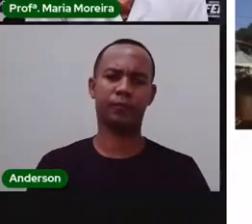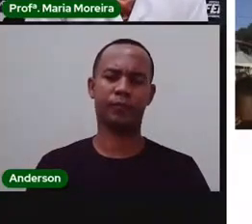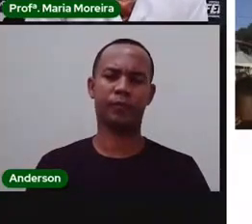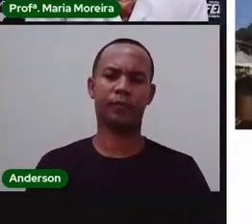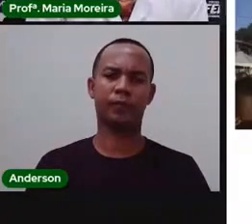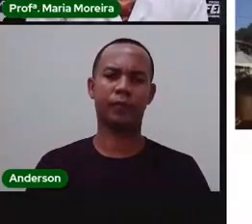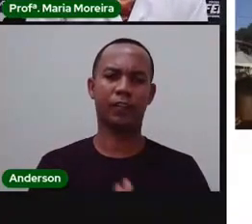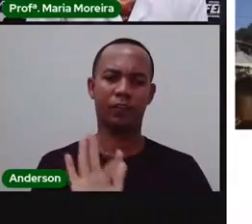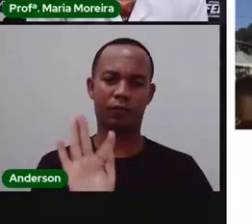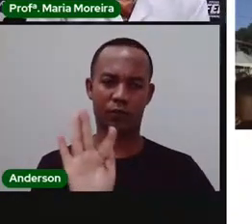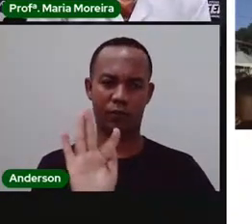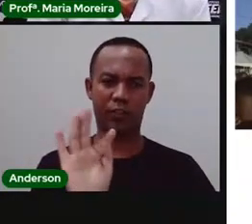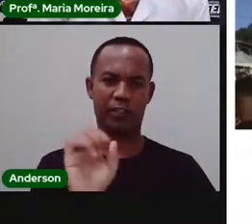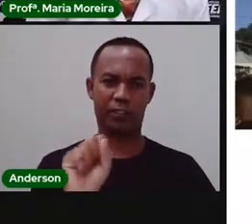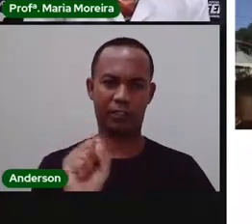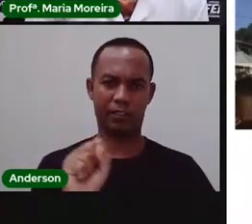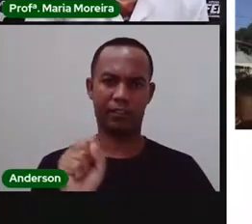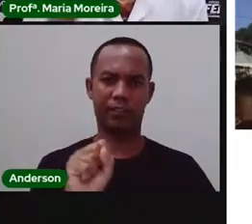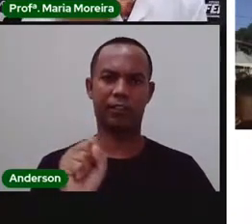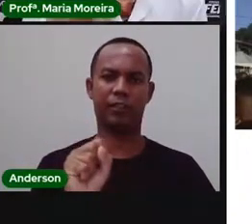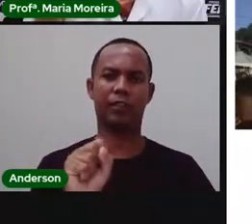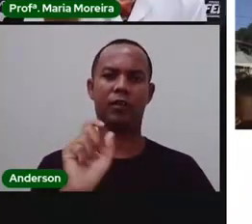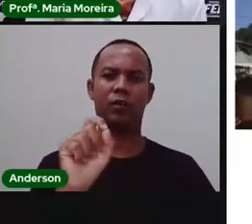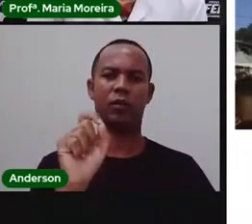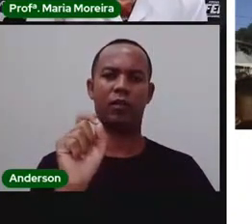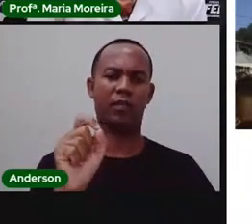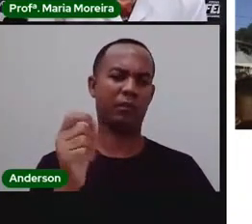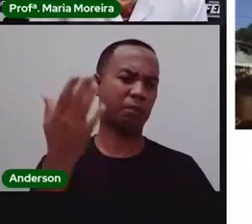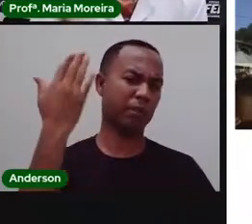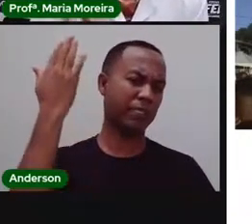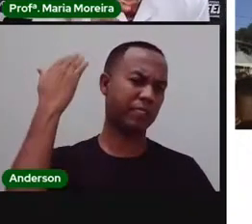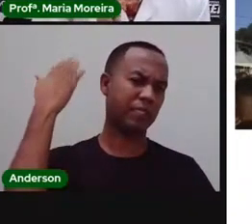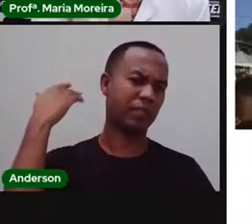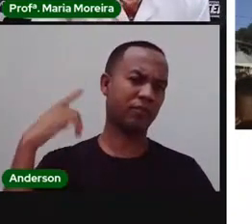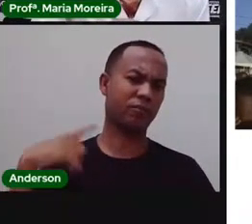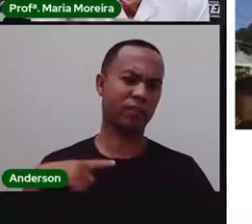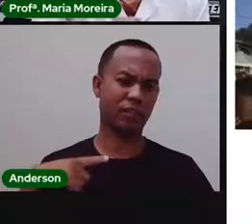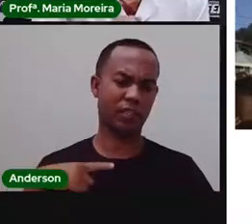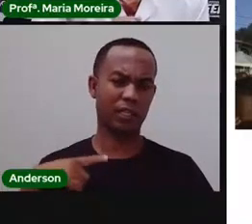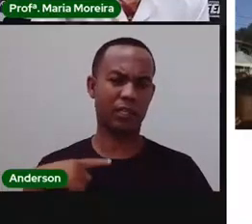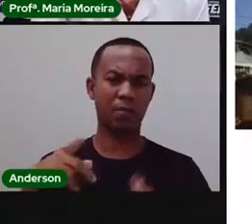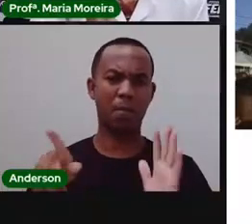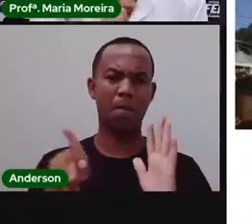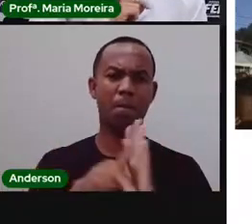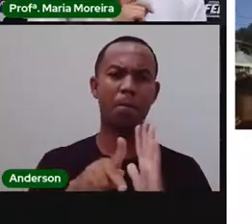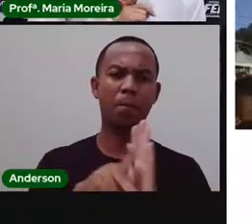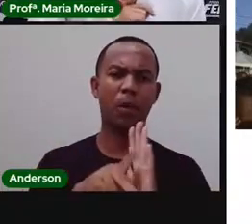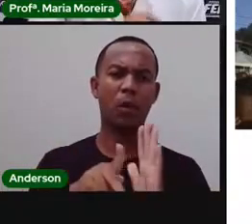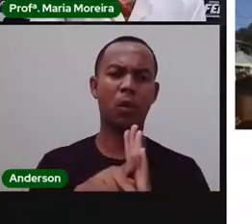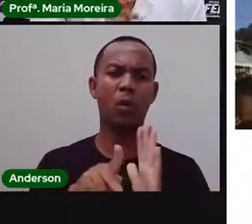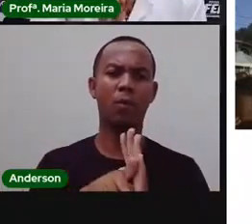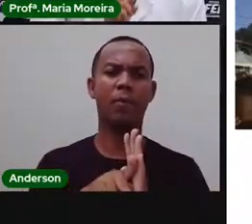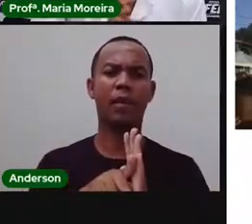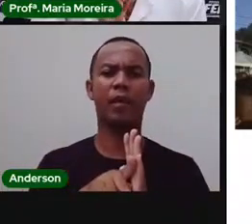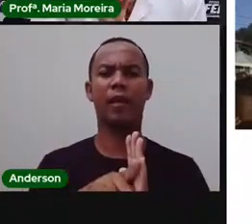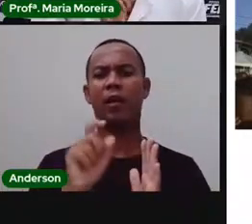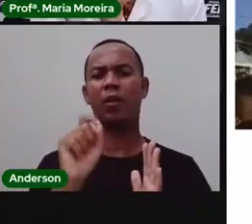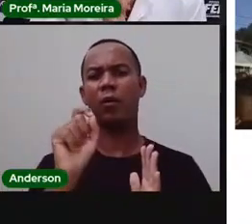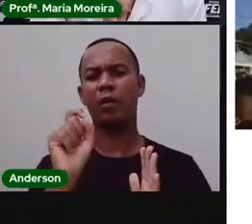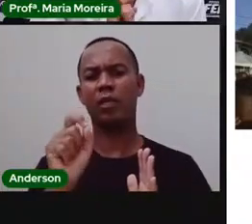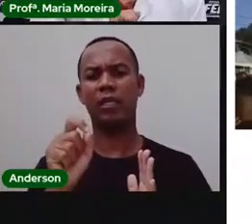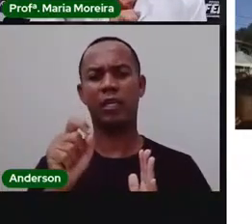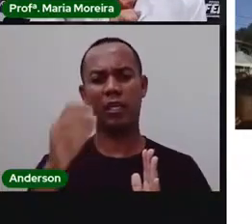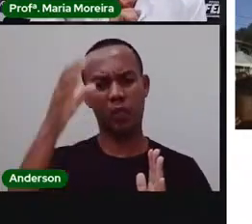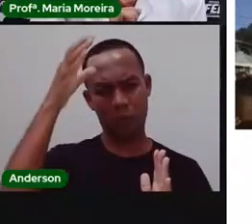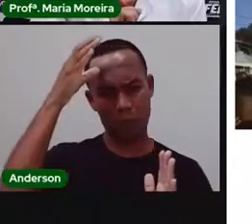Feira de Santana, desde suas raízes, possui características que ainda hoje fazem parte de